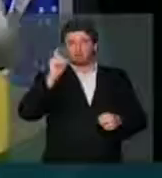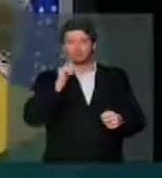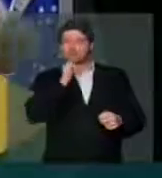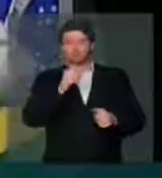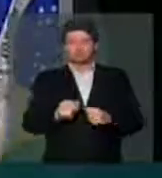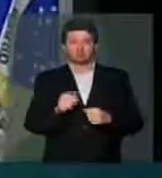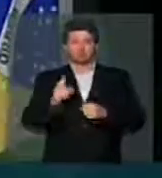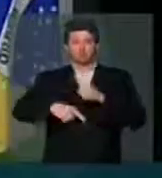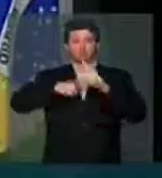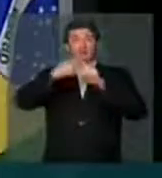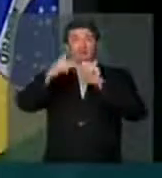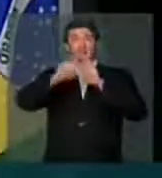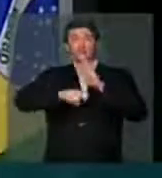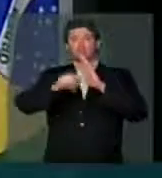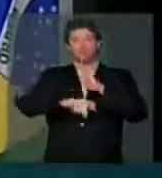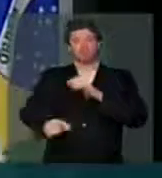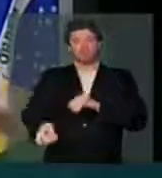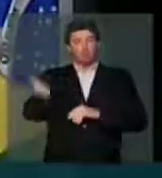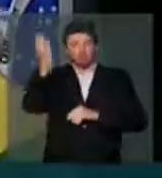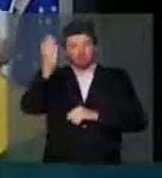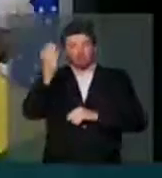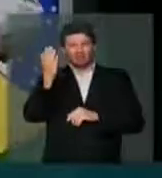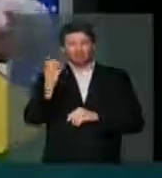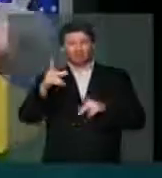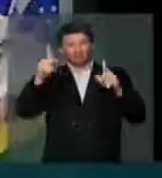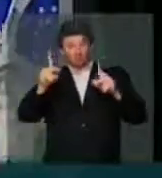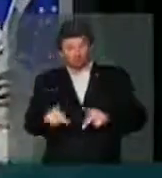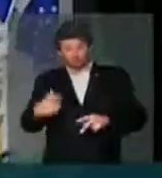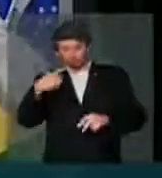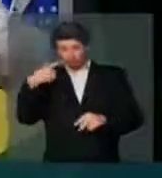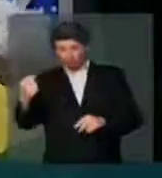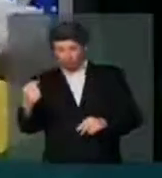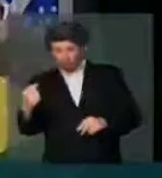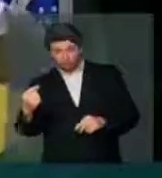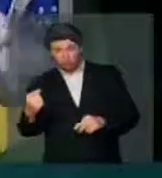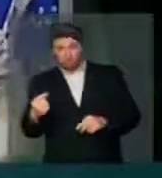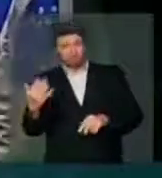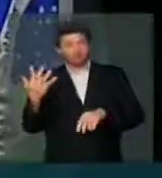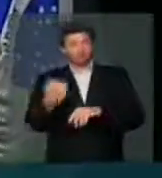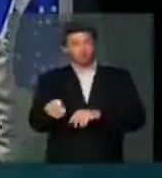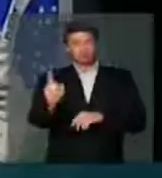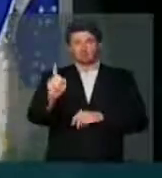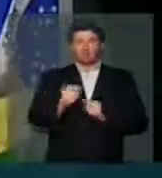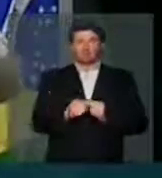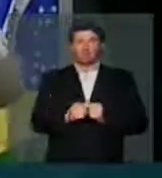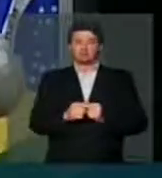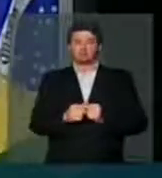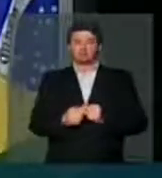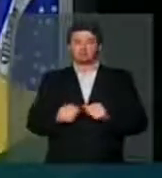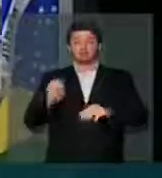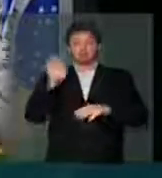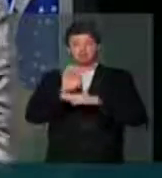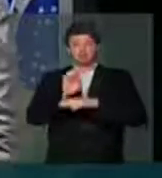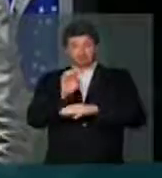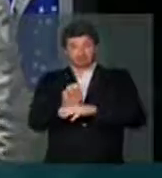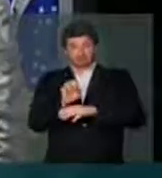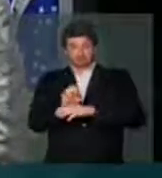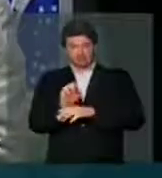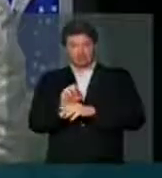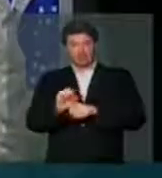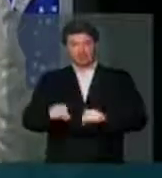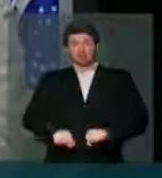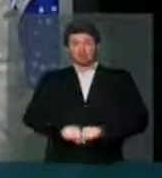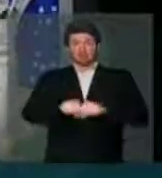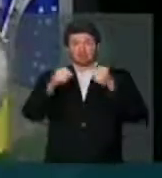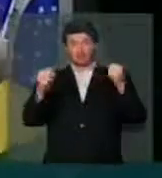aumento de impostos o povo que nos mandou pra cá não aceita que os estados estejam